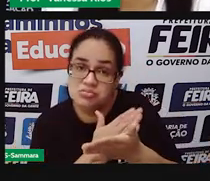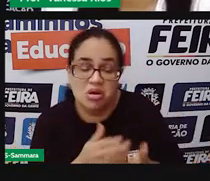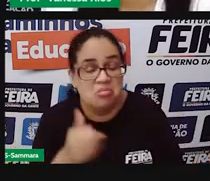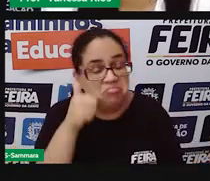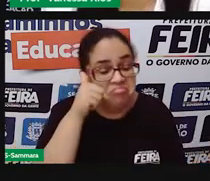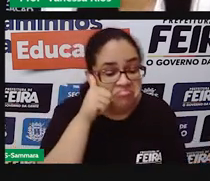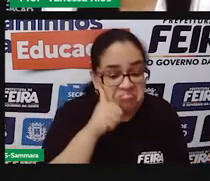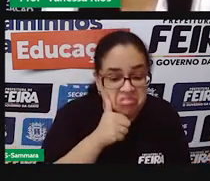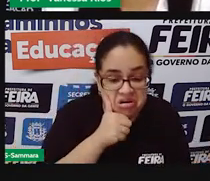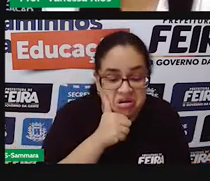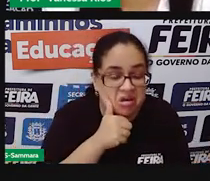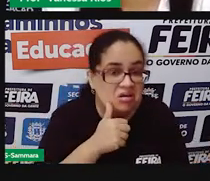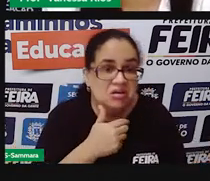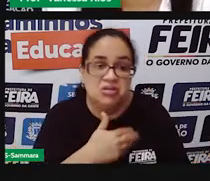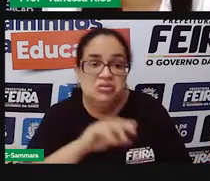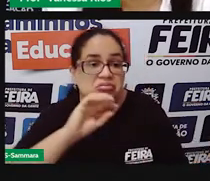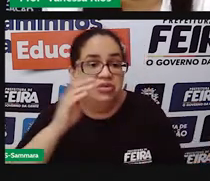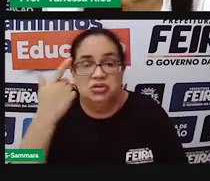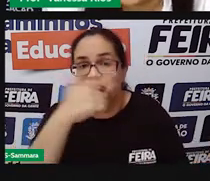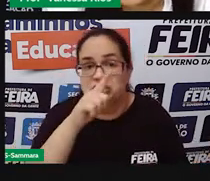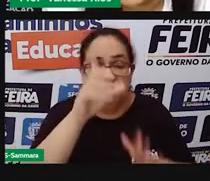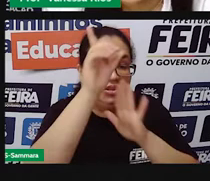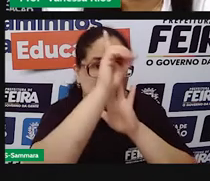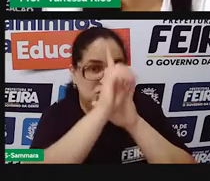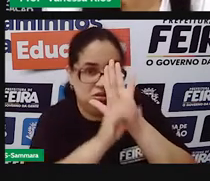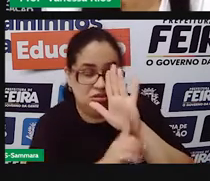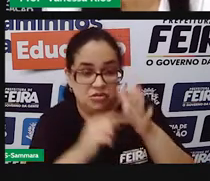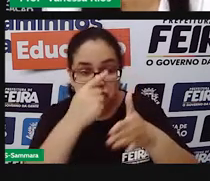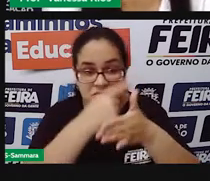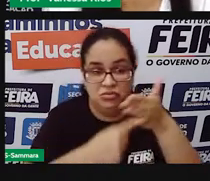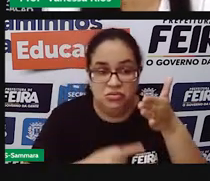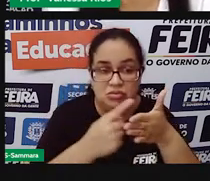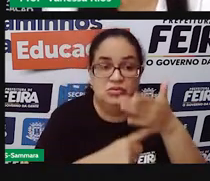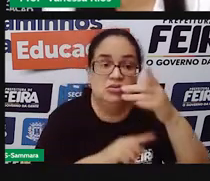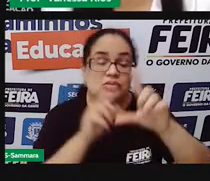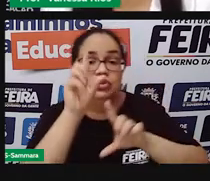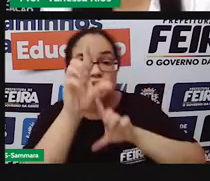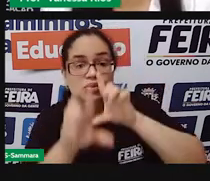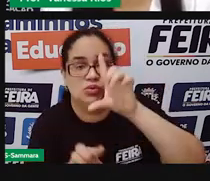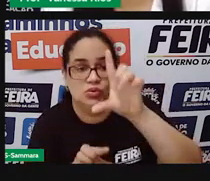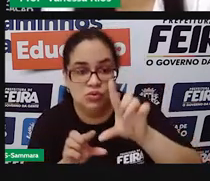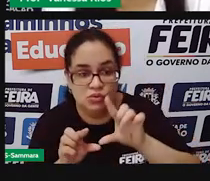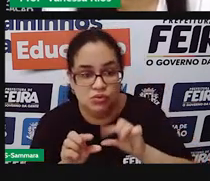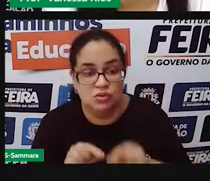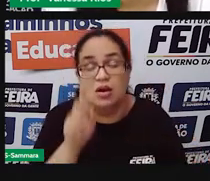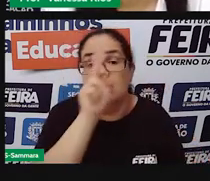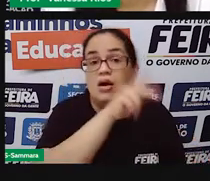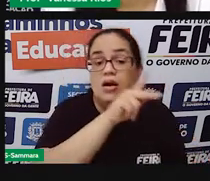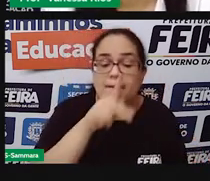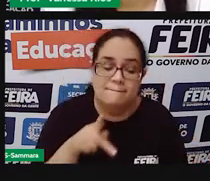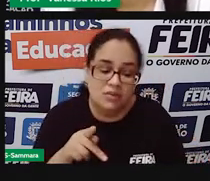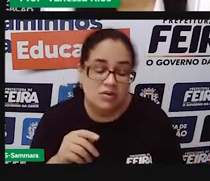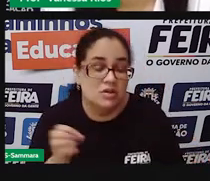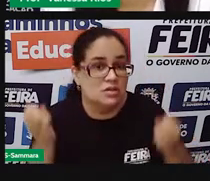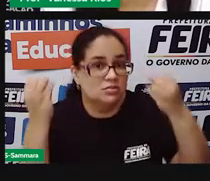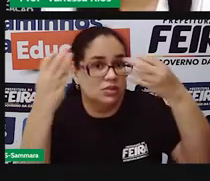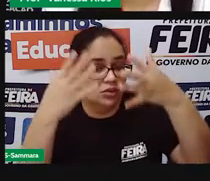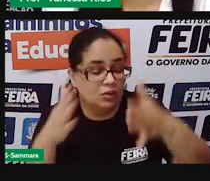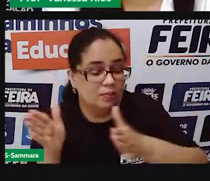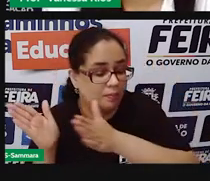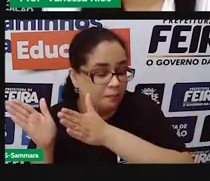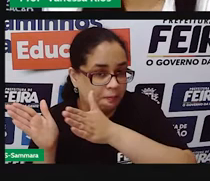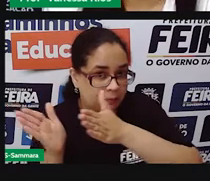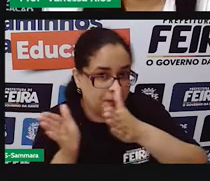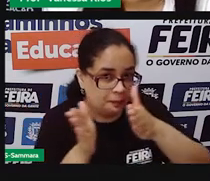então nem todos tinham direito de escolha, mas como a Pro falou, tempo foi passando, direitos